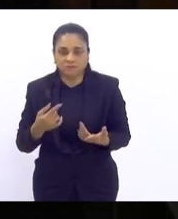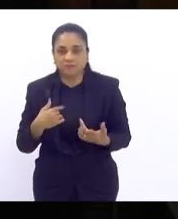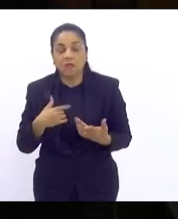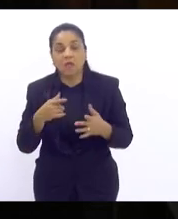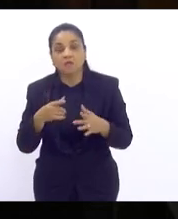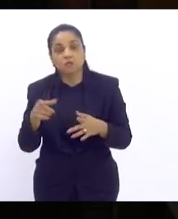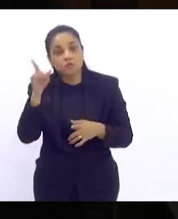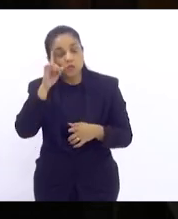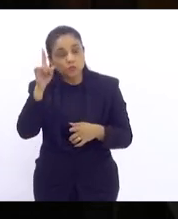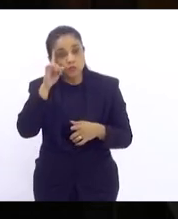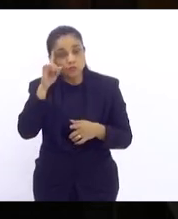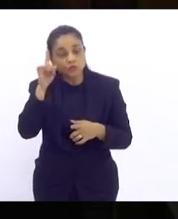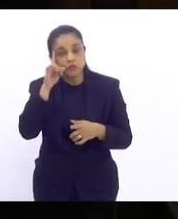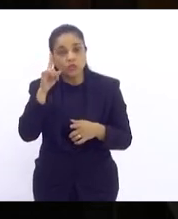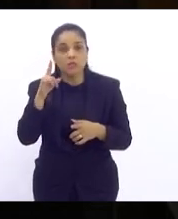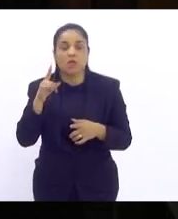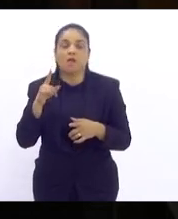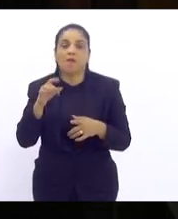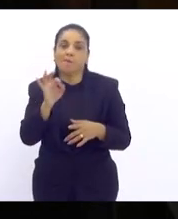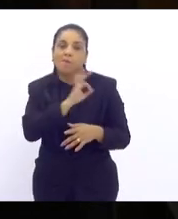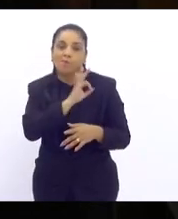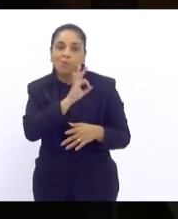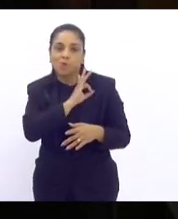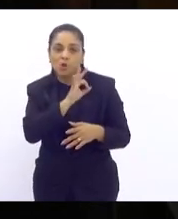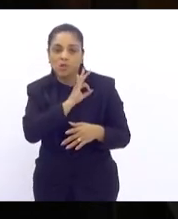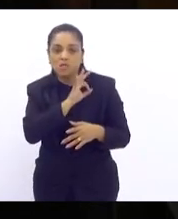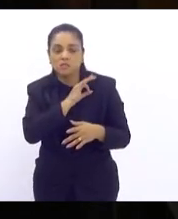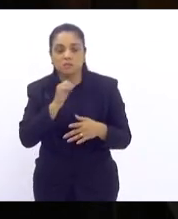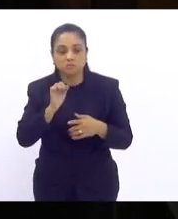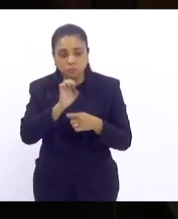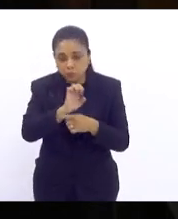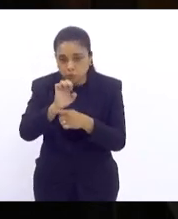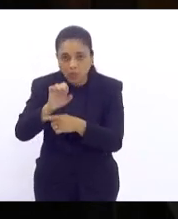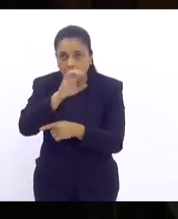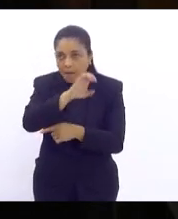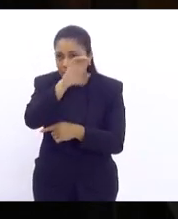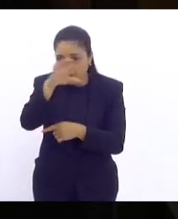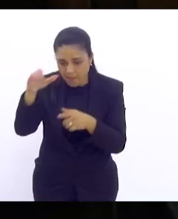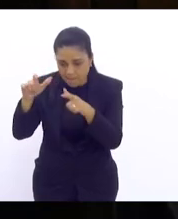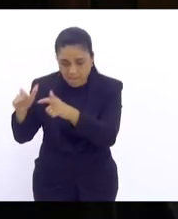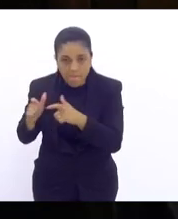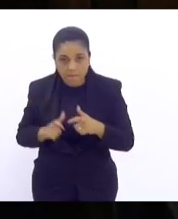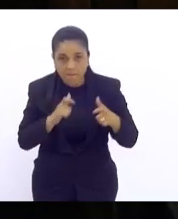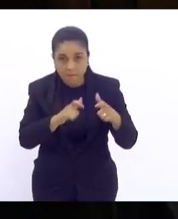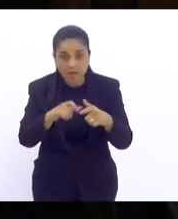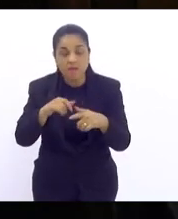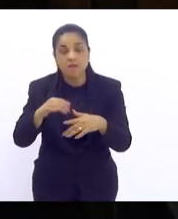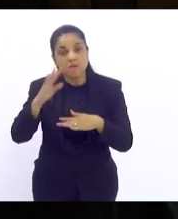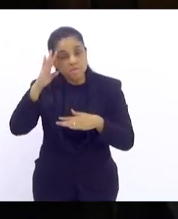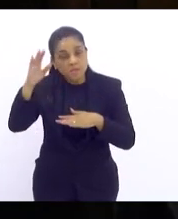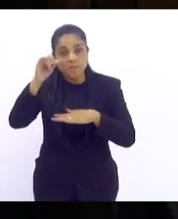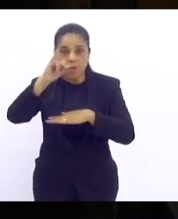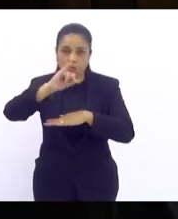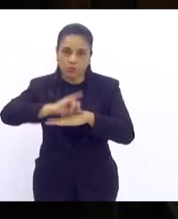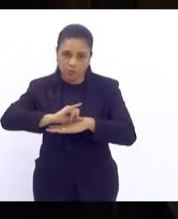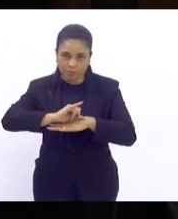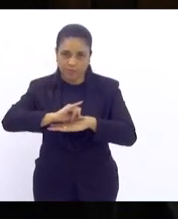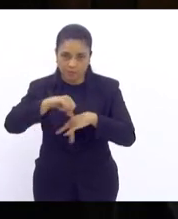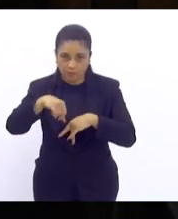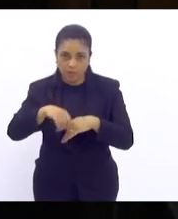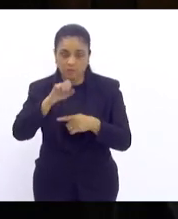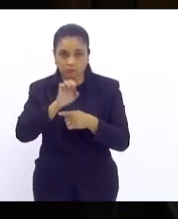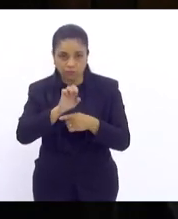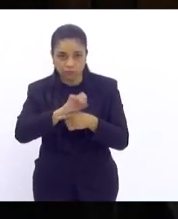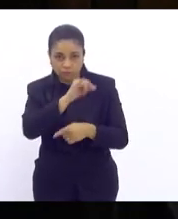cotidianamente operações policiais ocorrendo em todo o estado do Rio de Janeiro mas em especial na capital do Rio de Janeiro e a gente teve